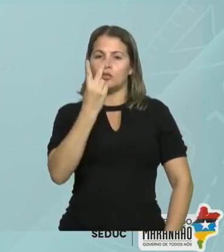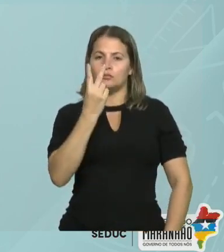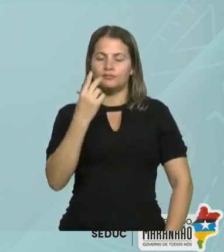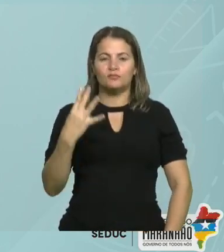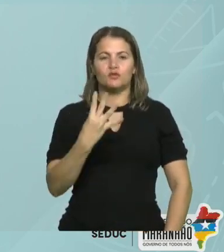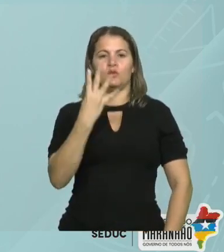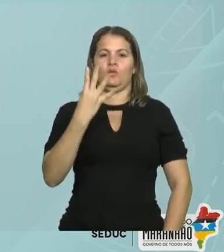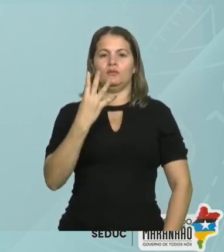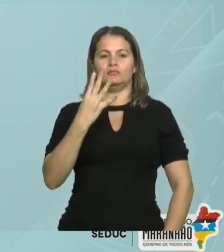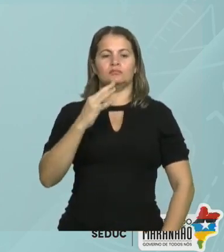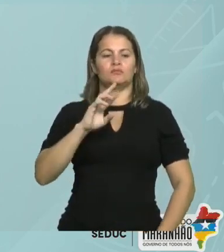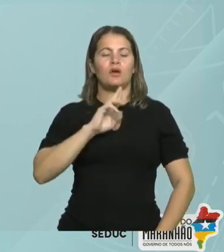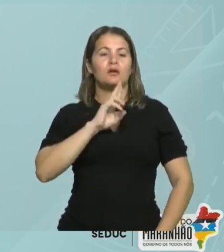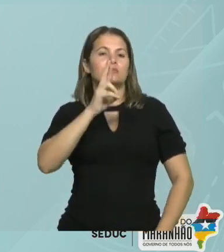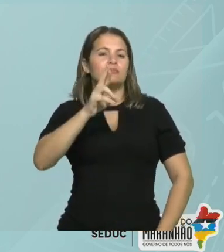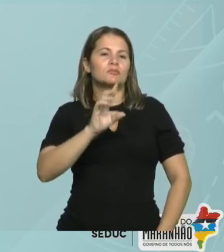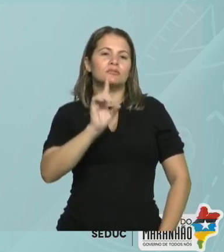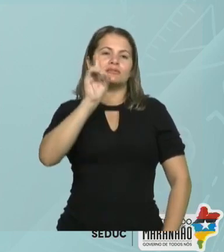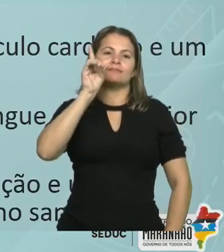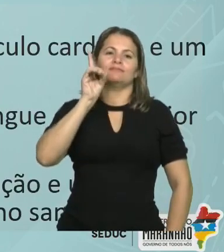Então, a alternativa B.